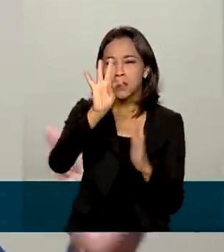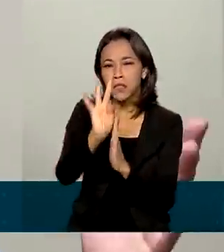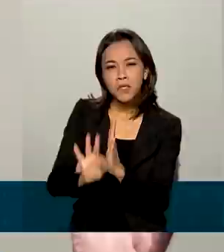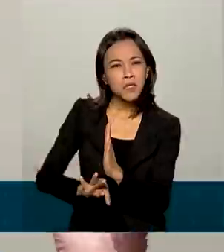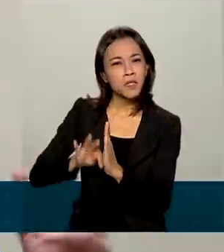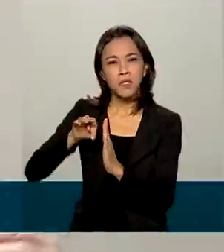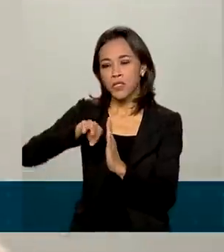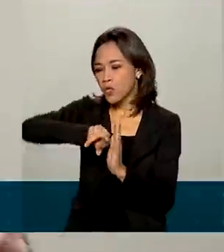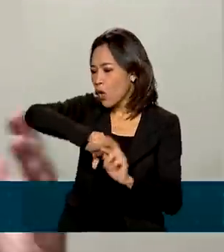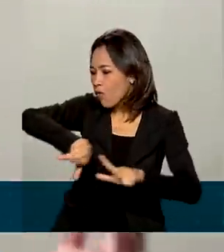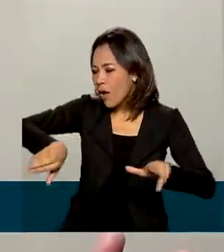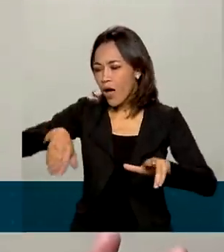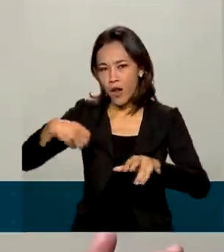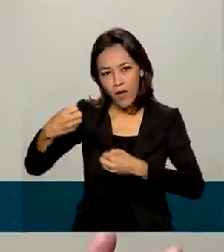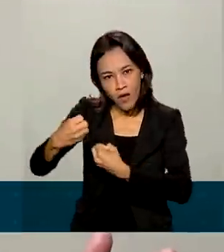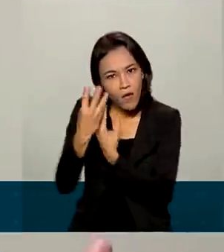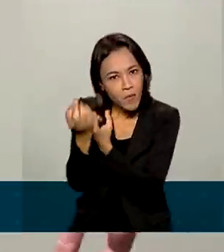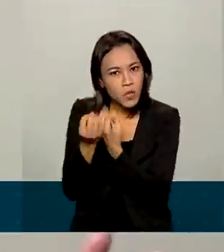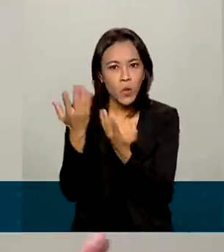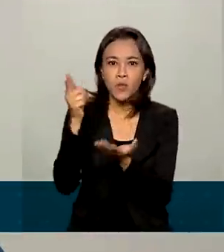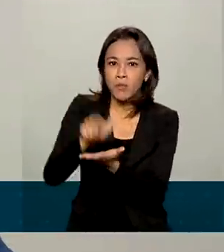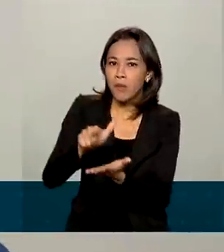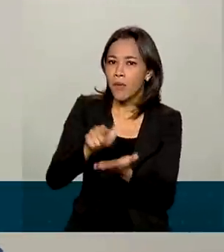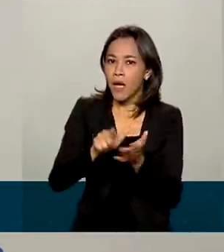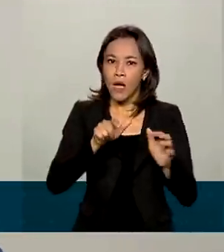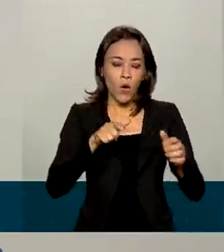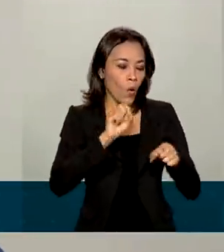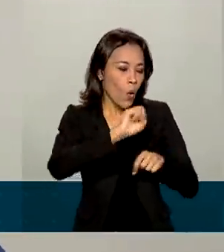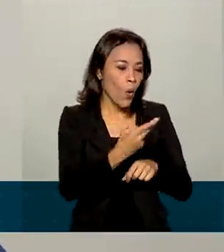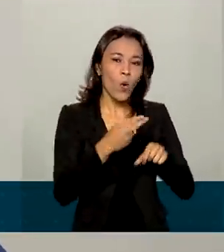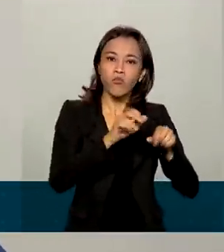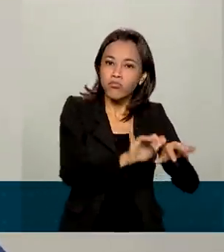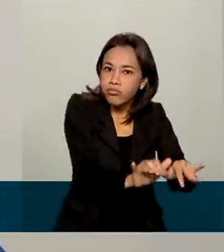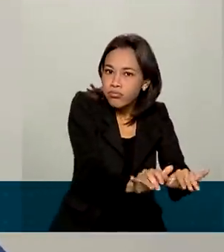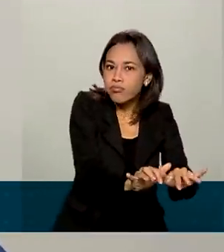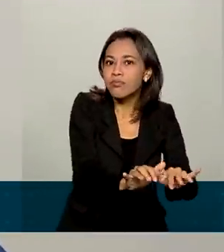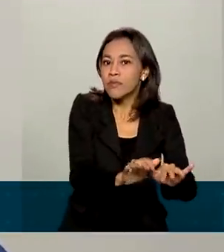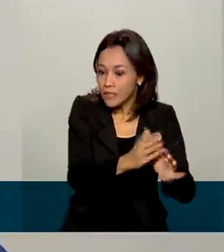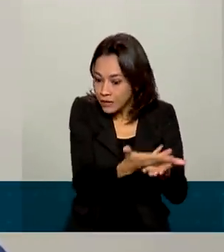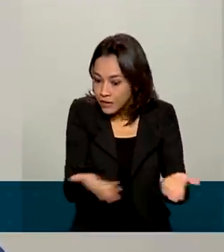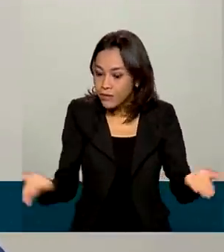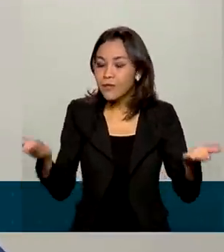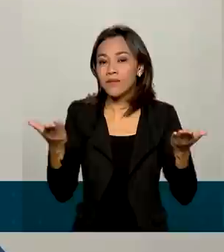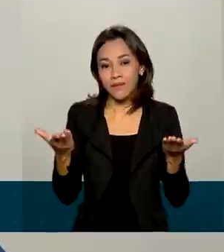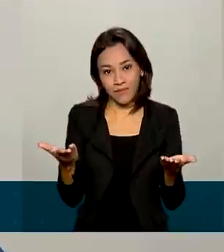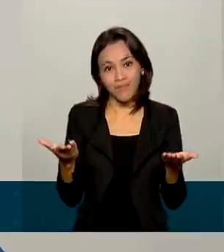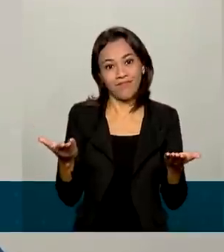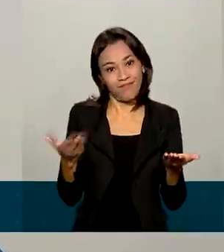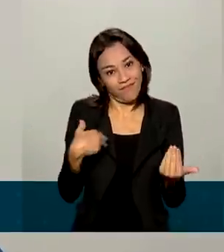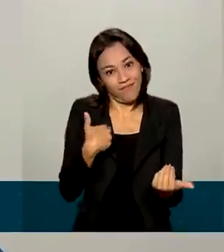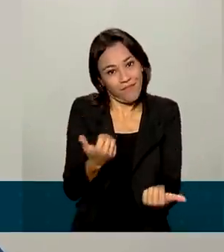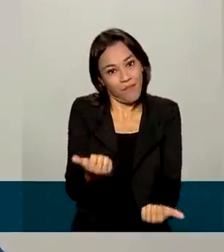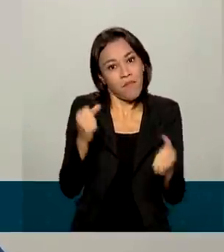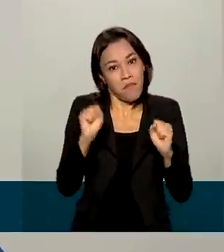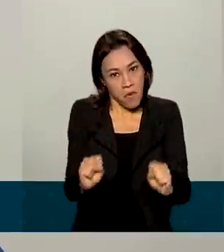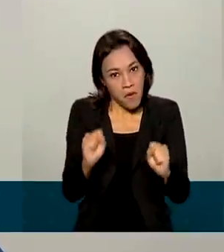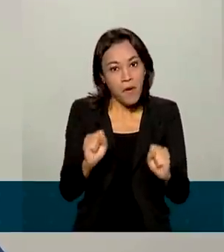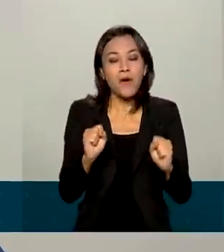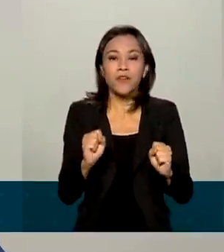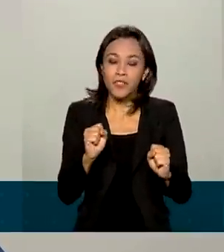informação, seja em papel, tinta ou seja virtual, ele pode